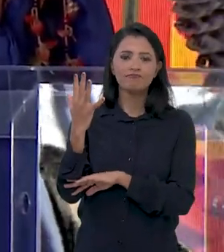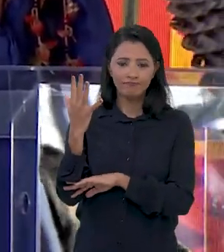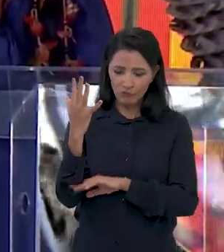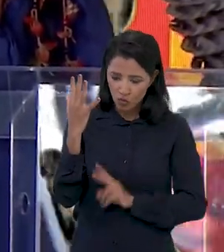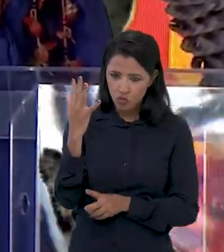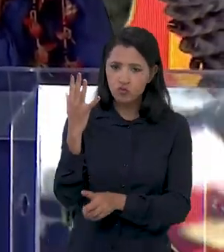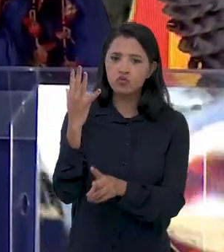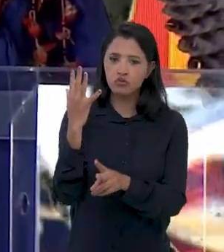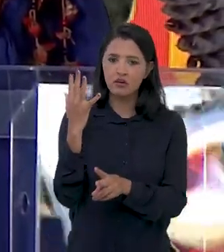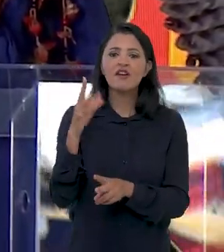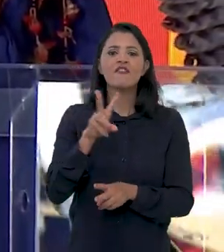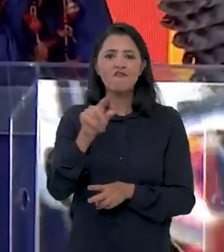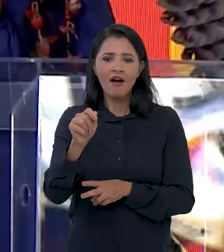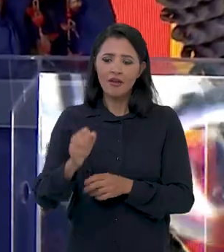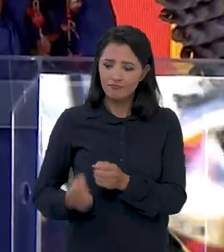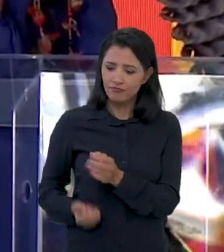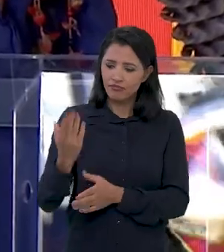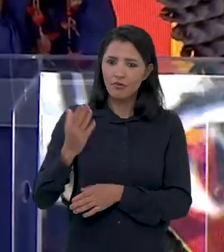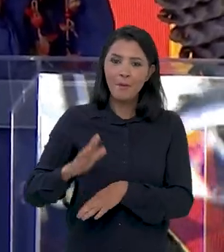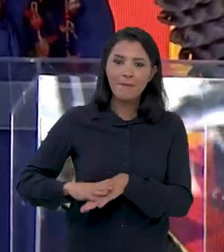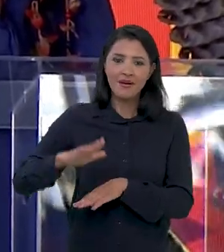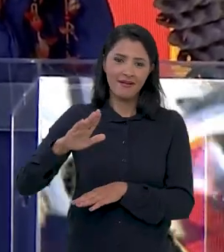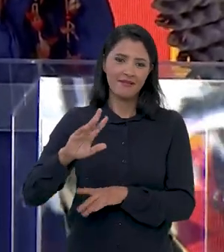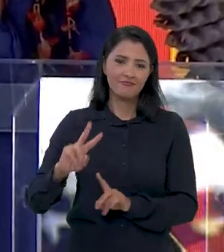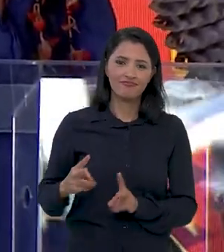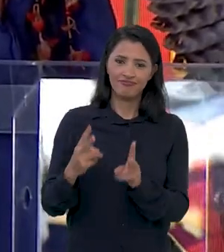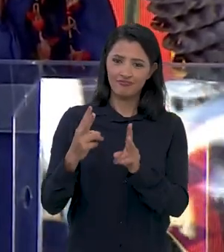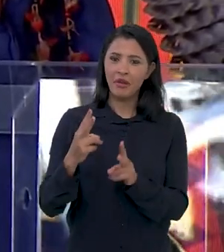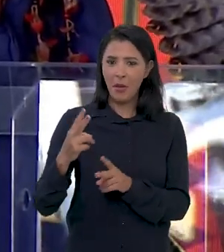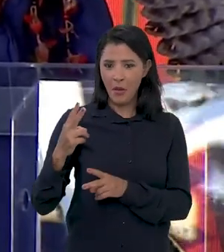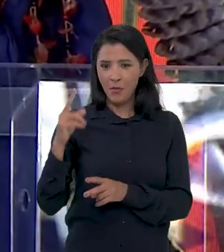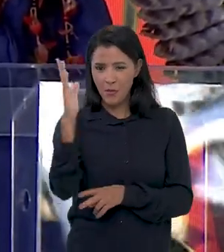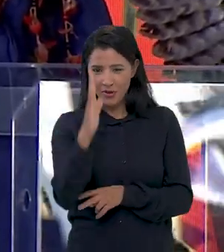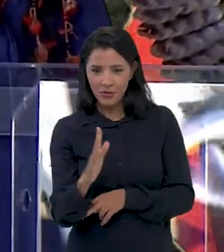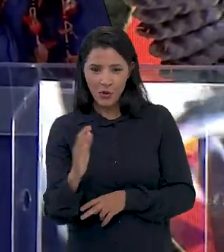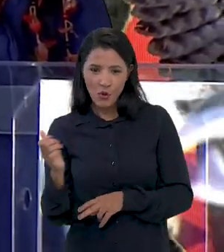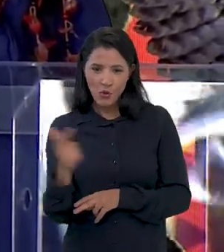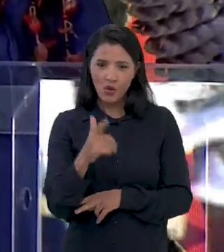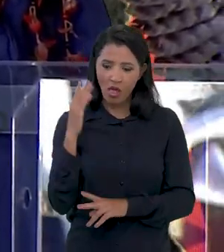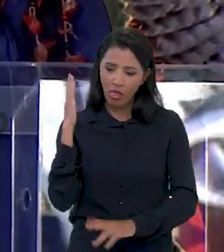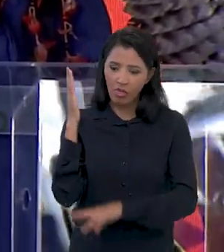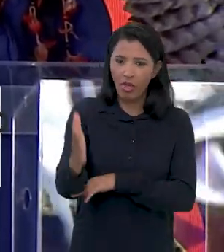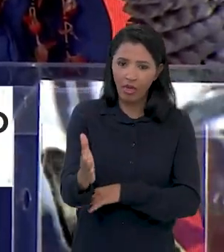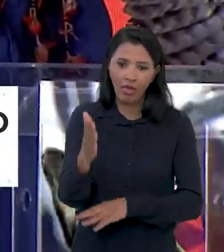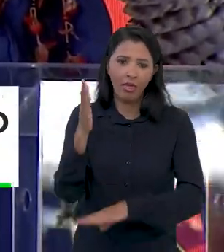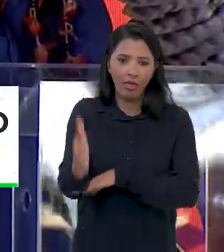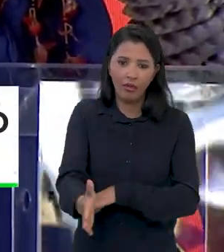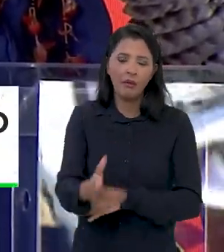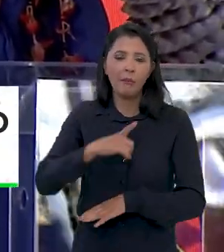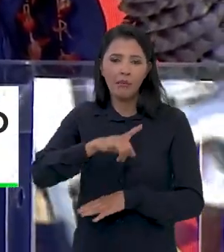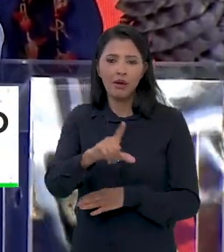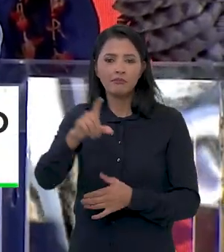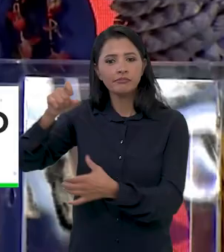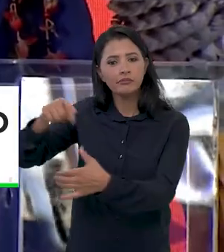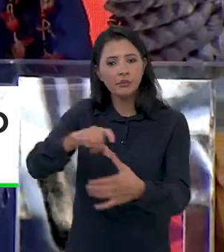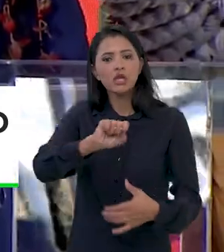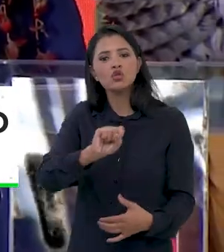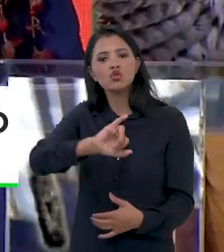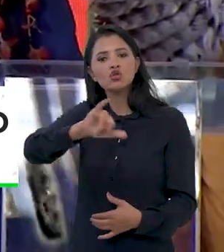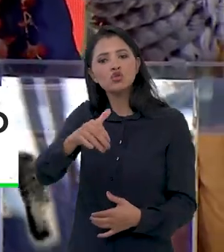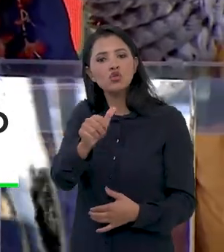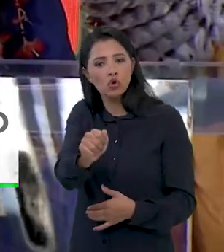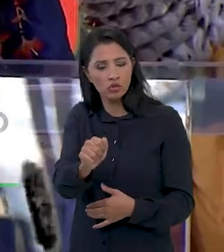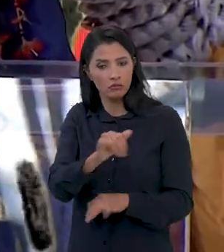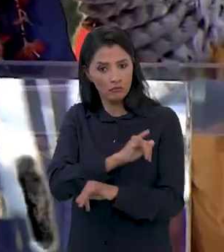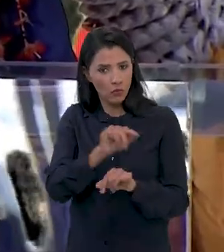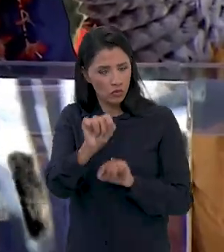em pé vai produzir mais para esse país do que tentar derrubar para plantar soja. E